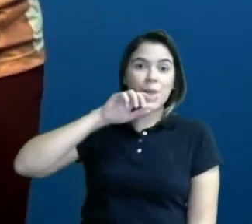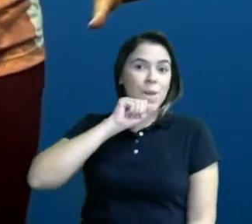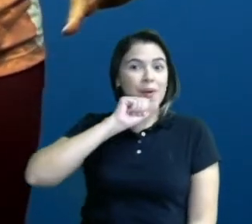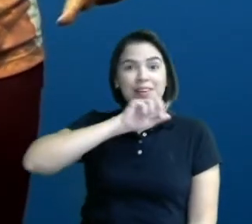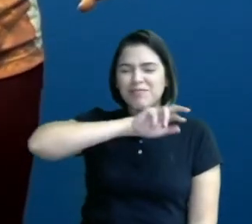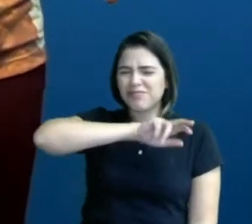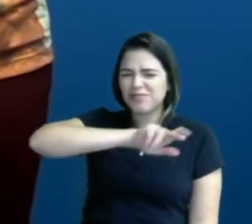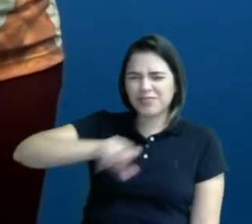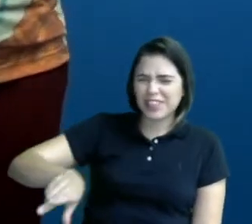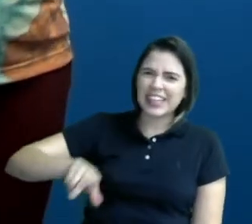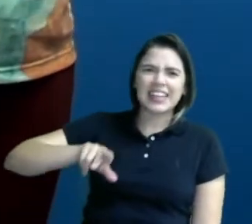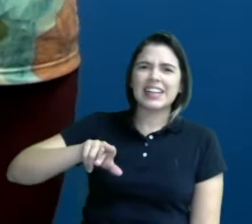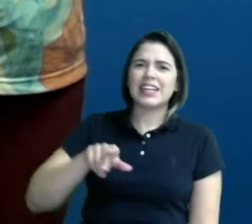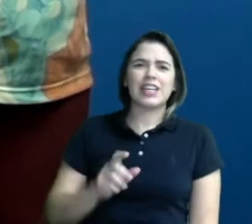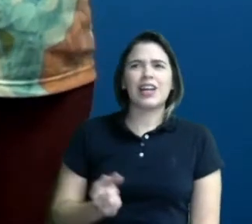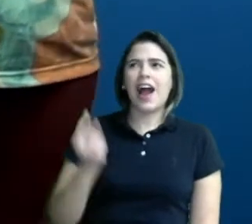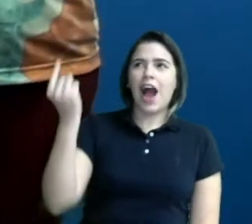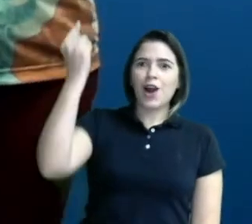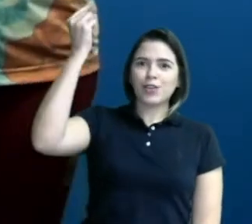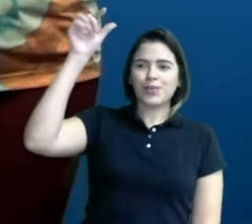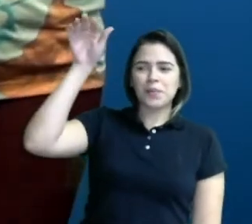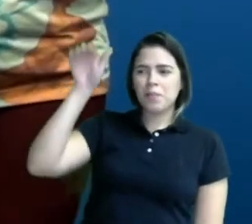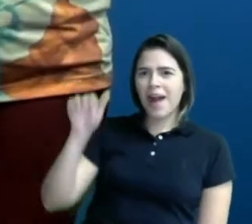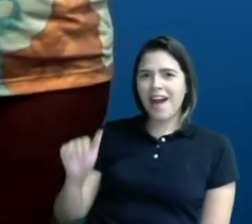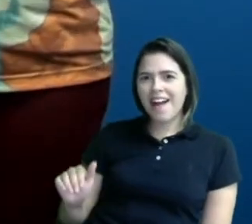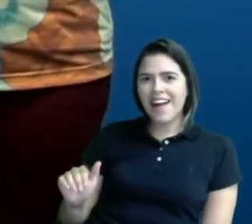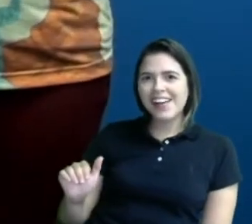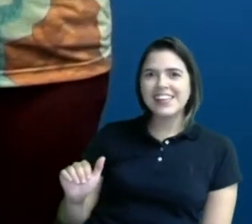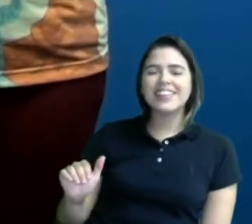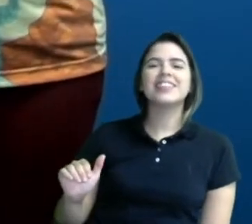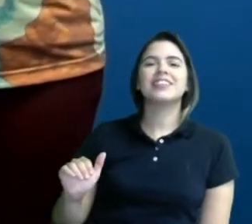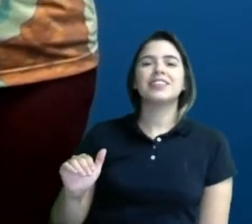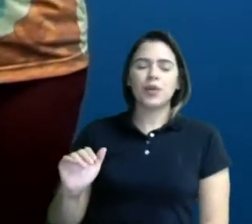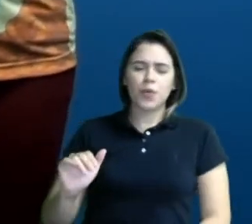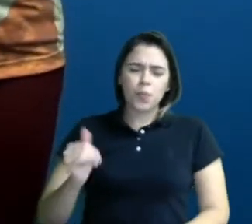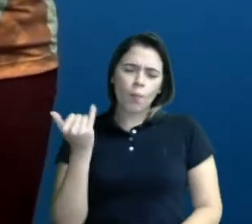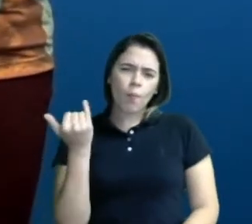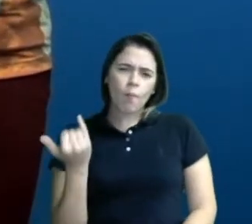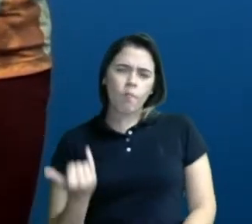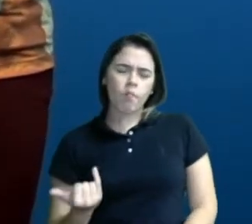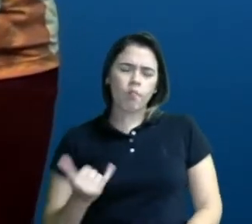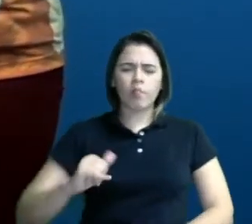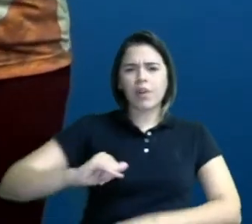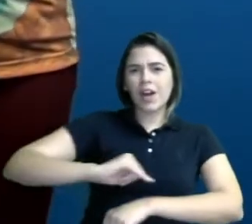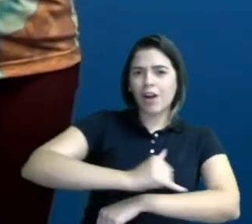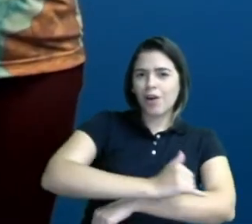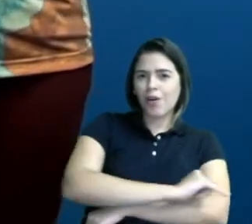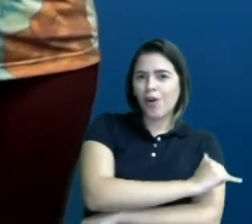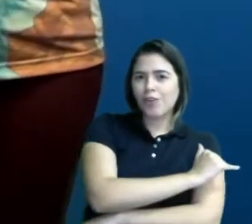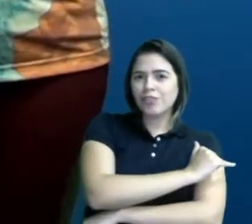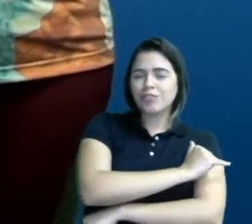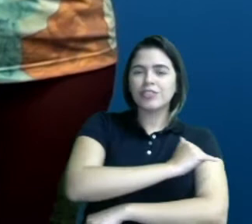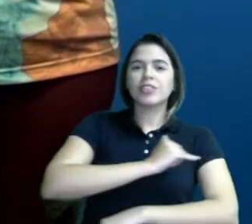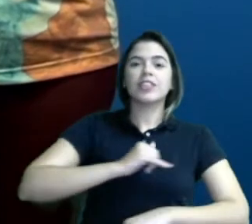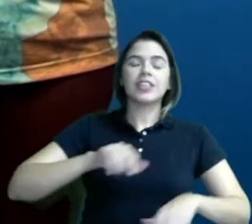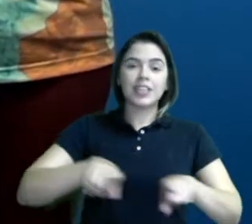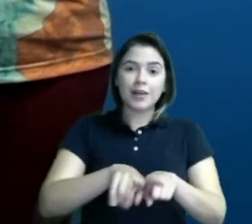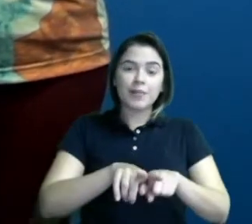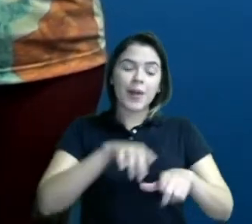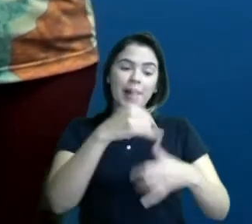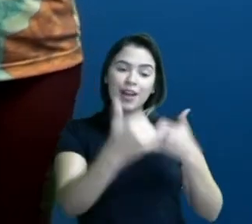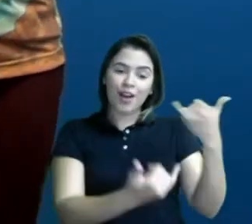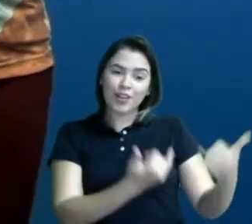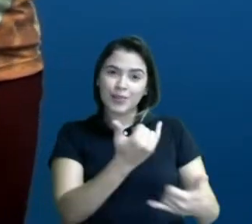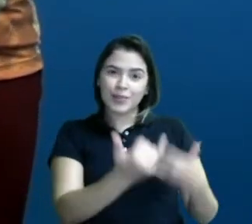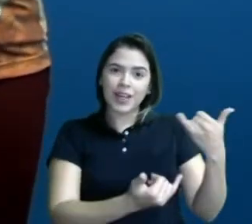de todo jeito. Pai alto, pai baixo, pai magrinho, pai gordinho. Pai que gosta de brincar.